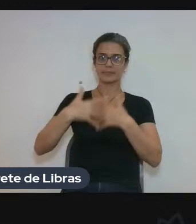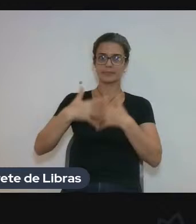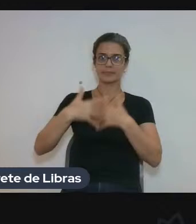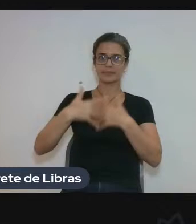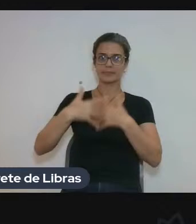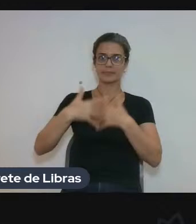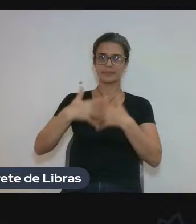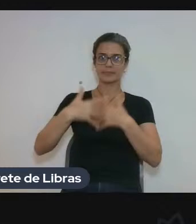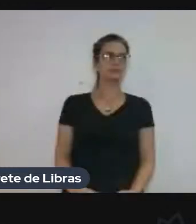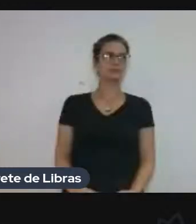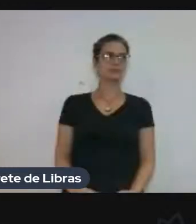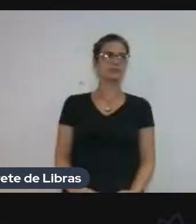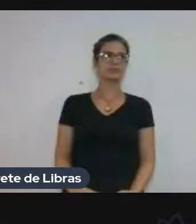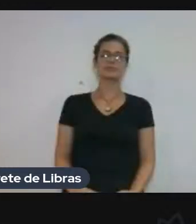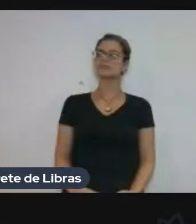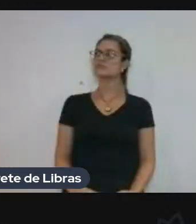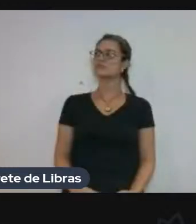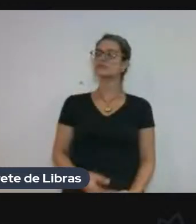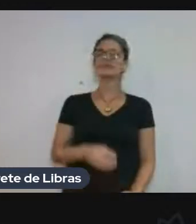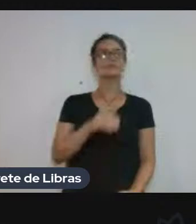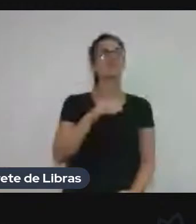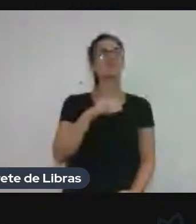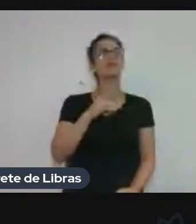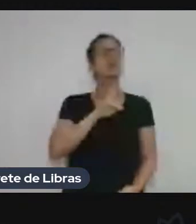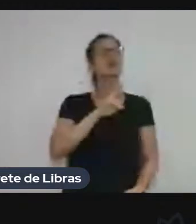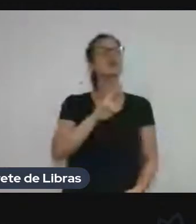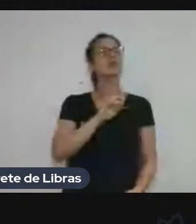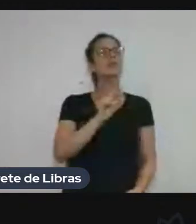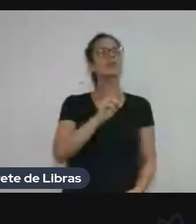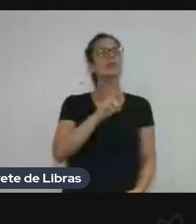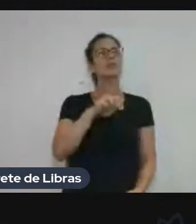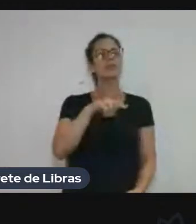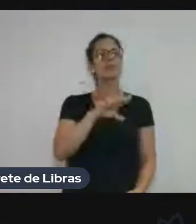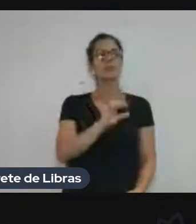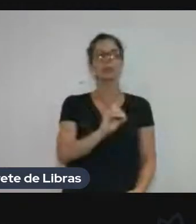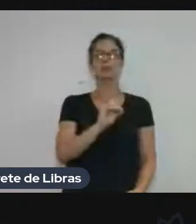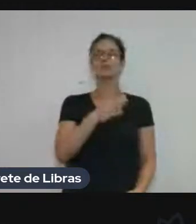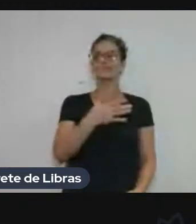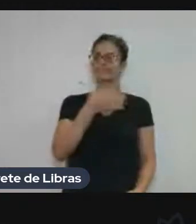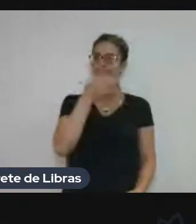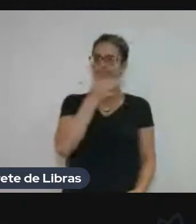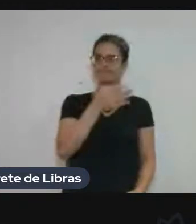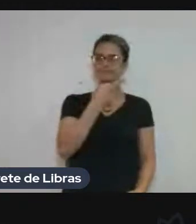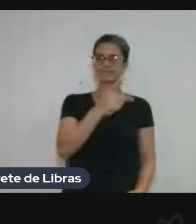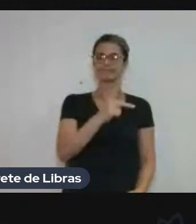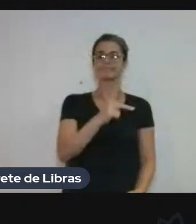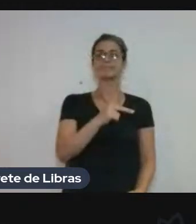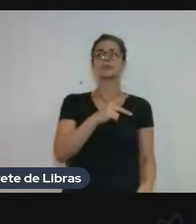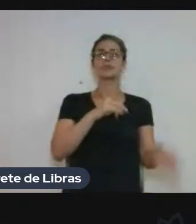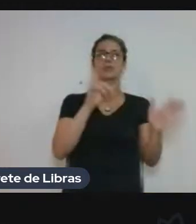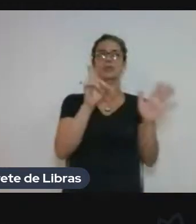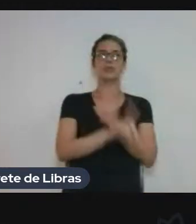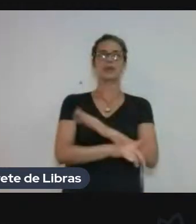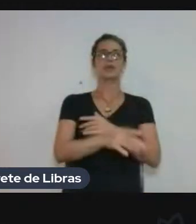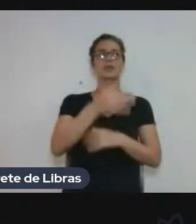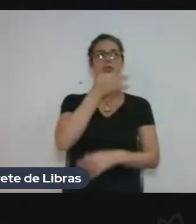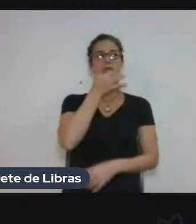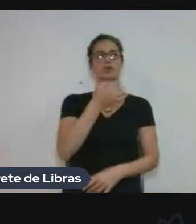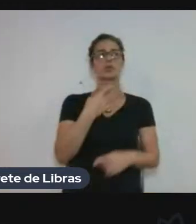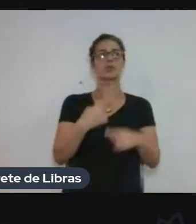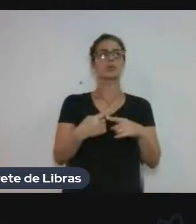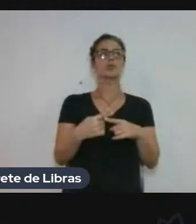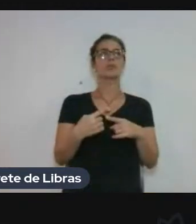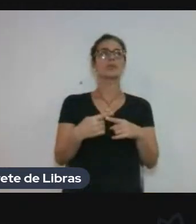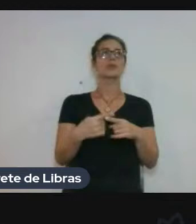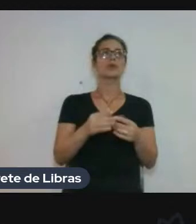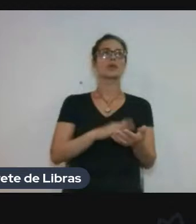Qual o seu nome? Qual Bruno, Bruno, muito interessante o seu comentário, porque, por exemplo, a